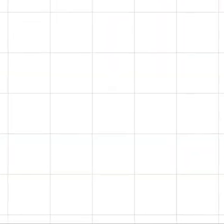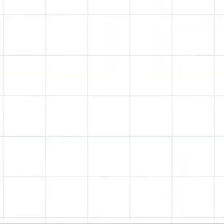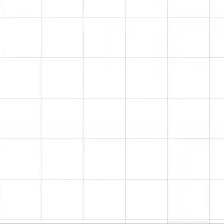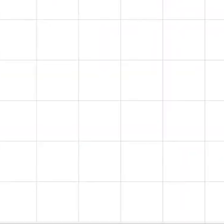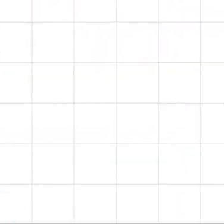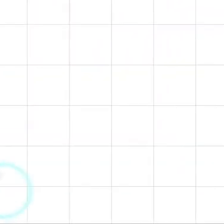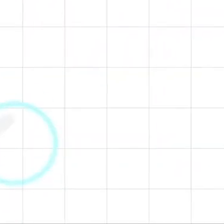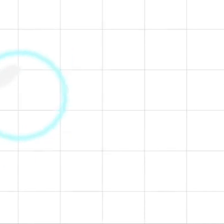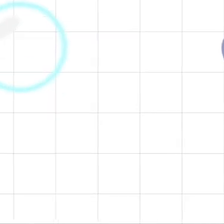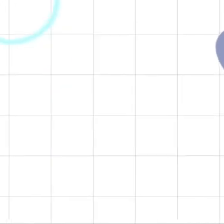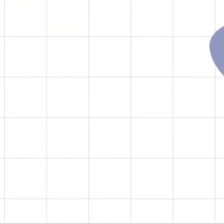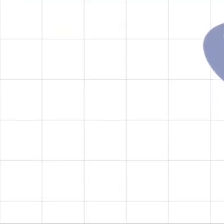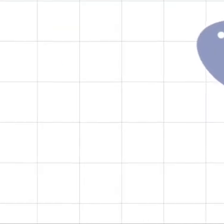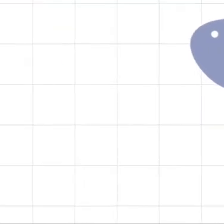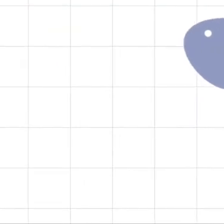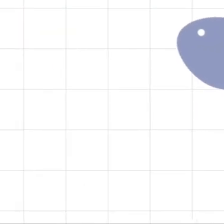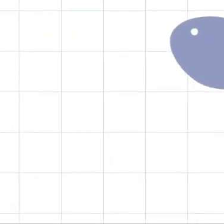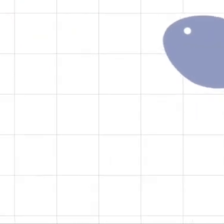Tchau.